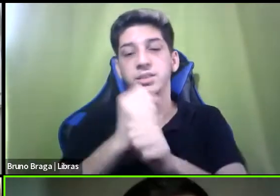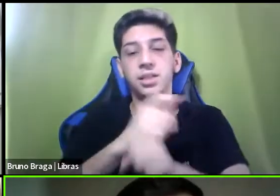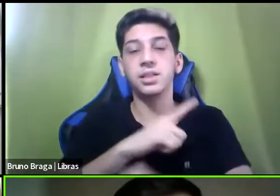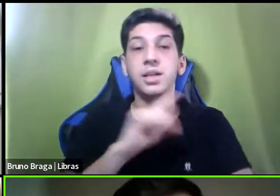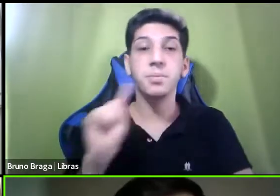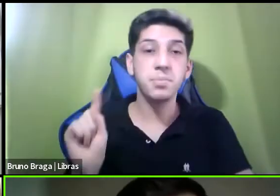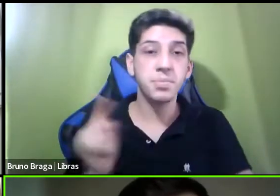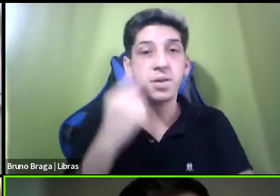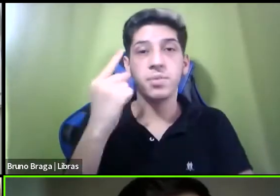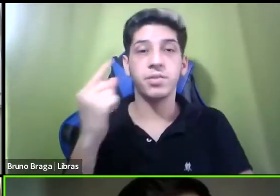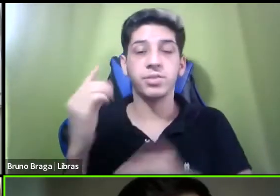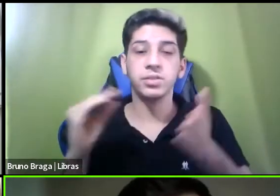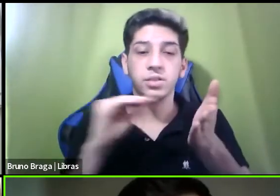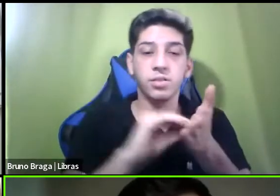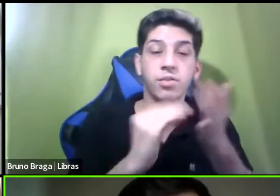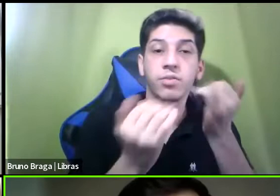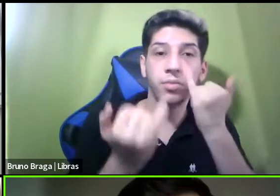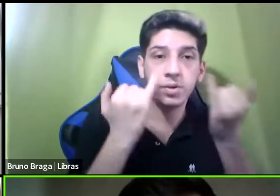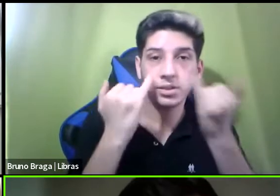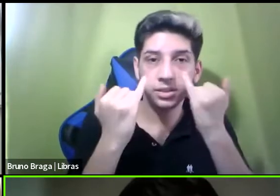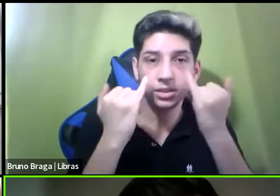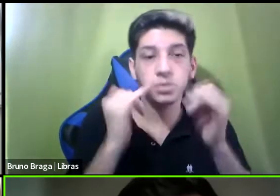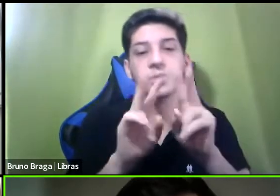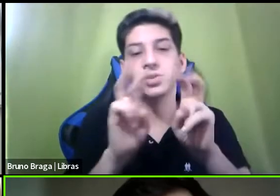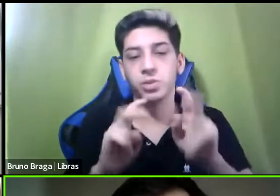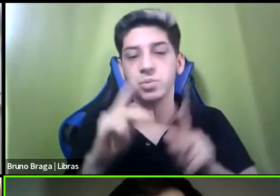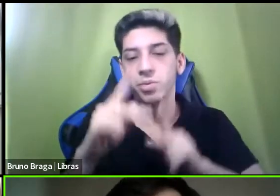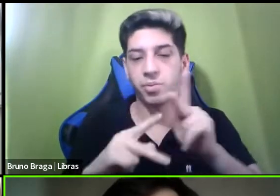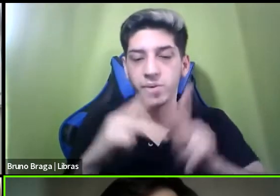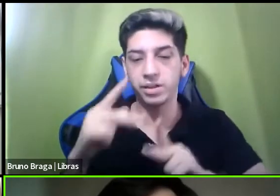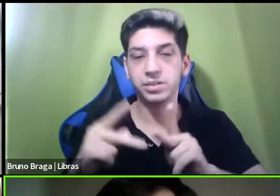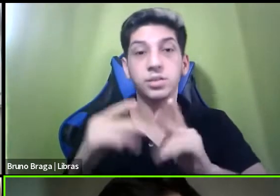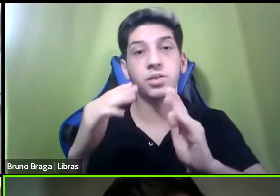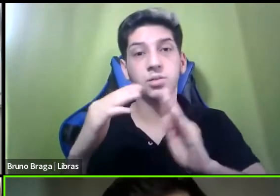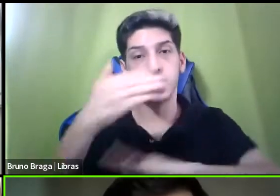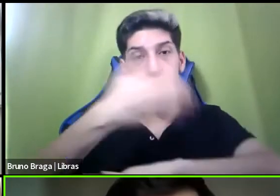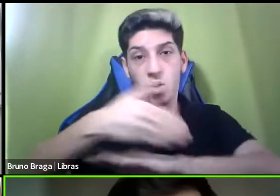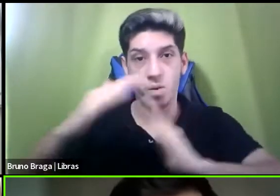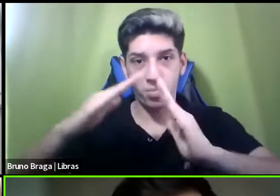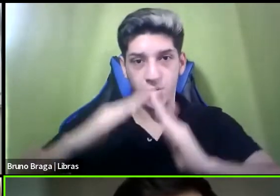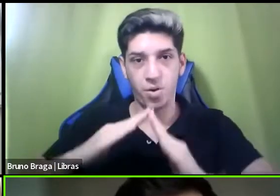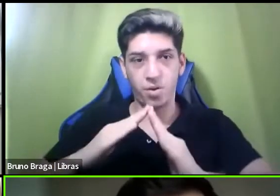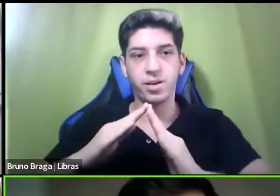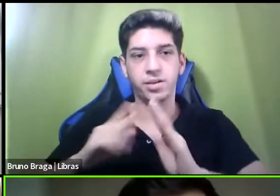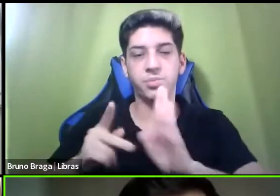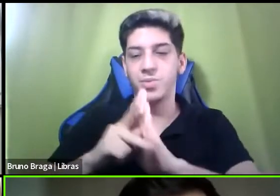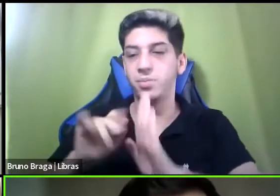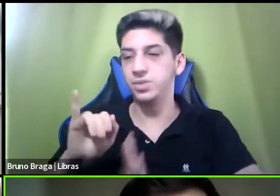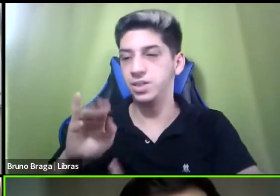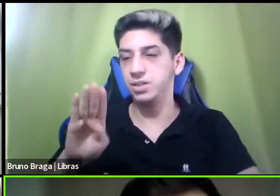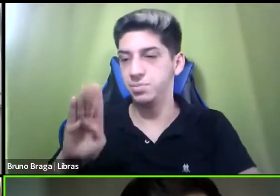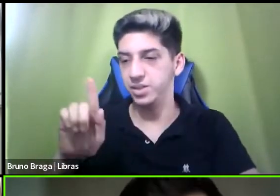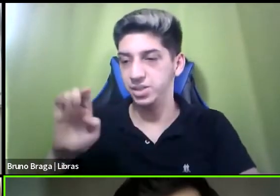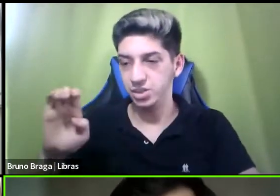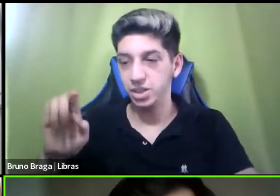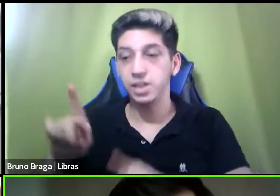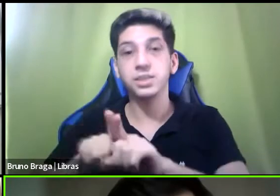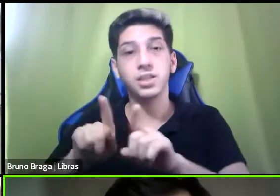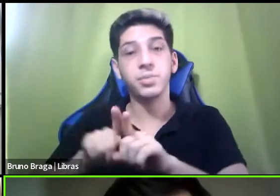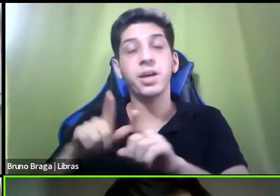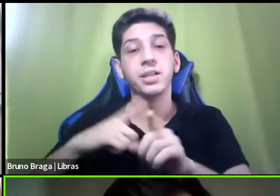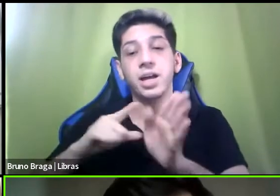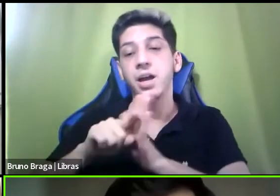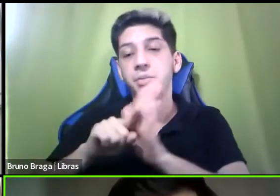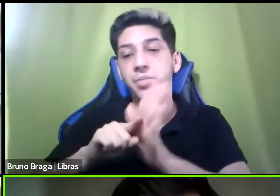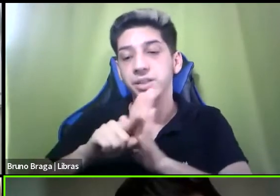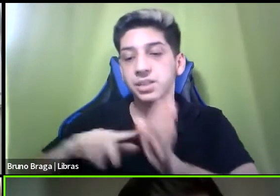inclusão de dados da população em situação de rua no censo do IBGE e temos também as pesquisas censitárias locais normalmente